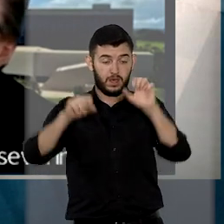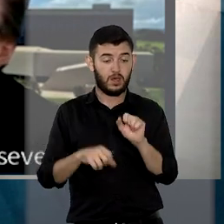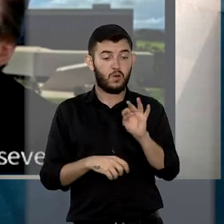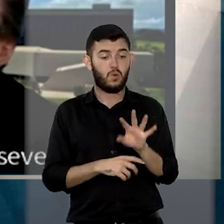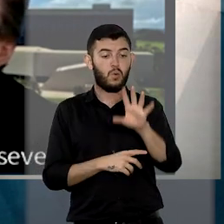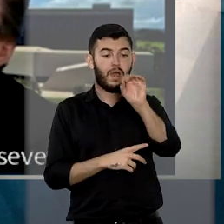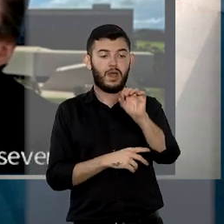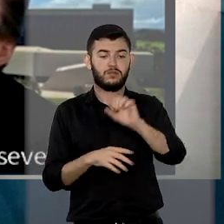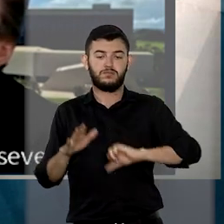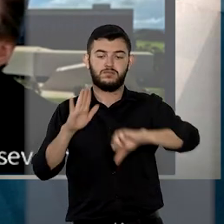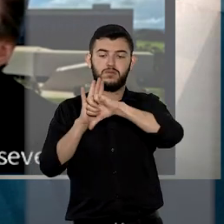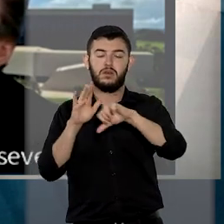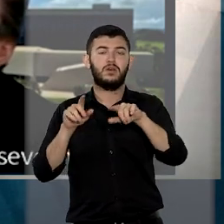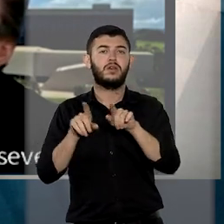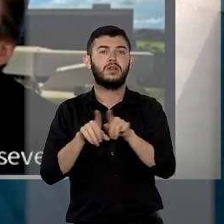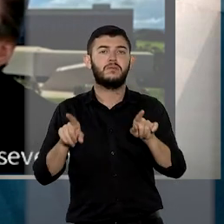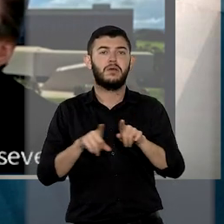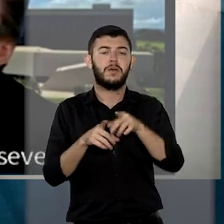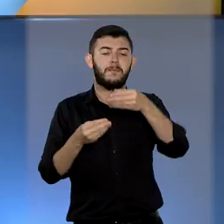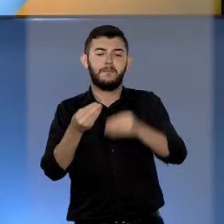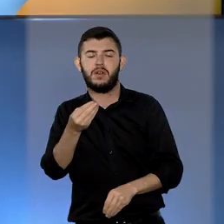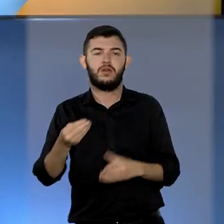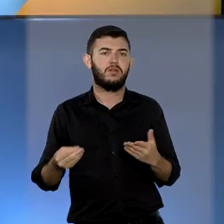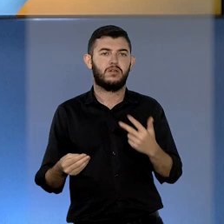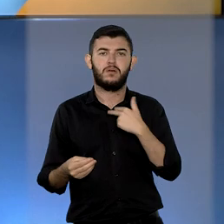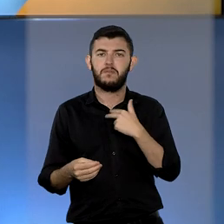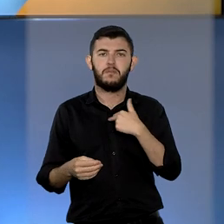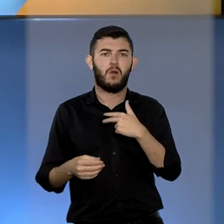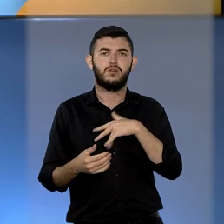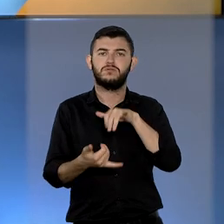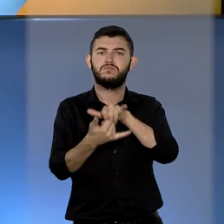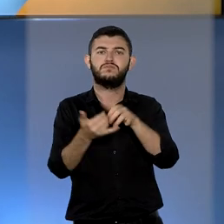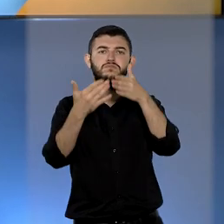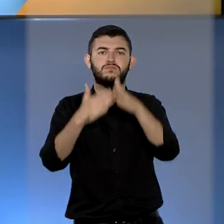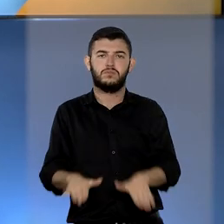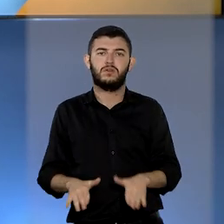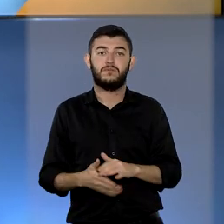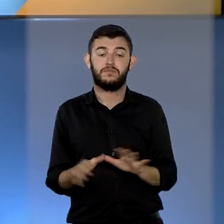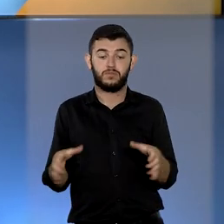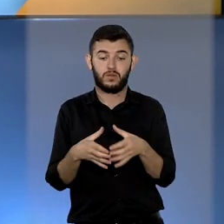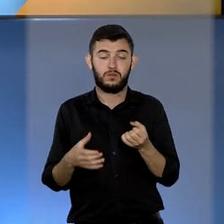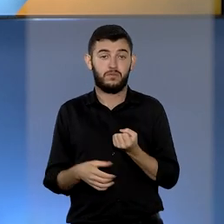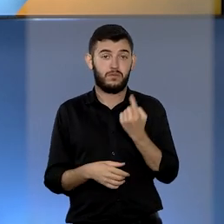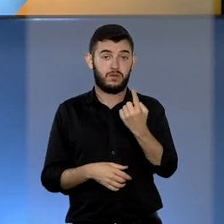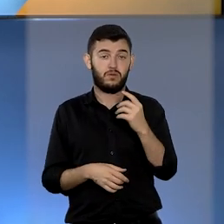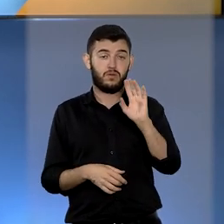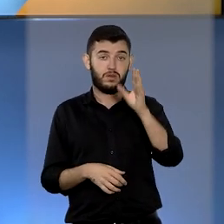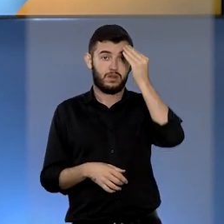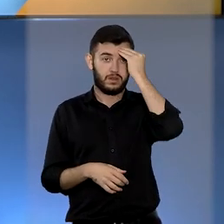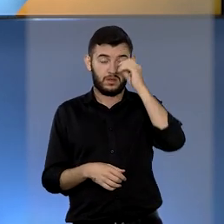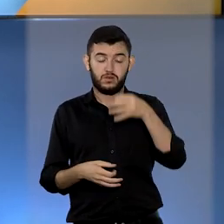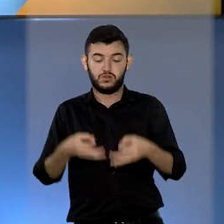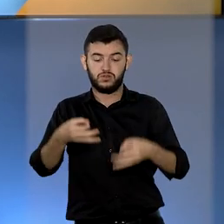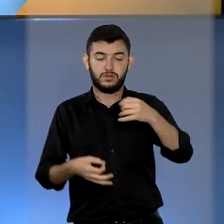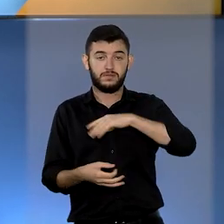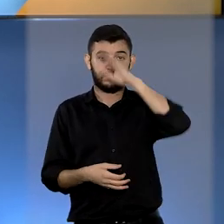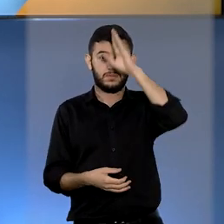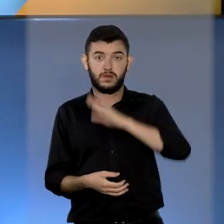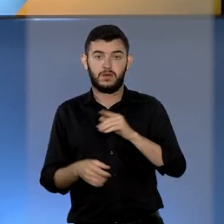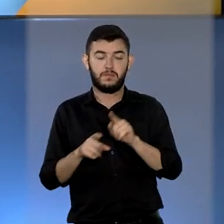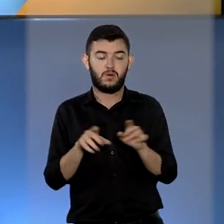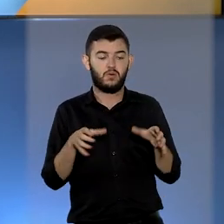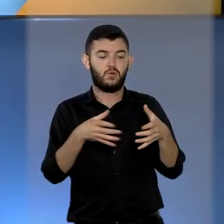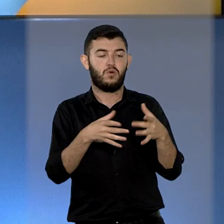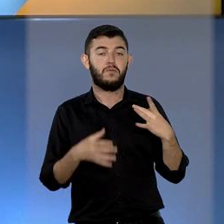danoso, suscetível de reparação. A primeira turma decidiu que justiça gratuita para a entidade filantrópica